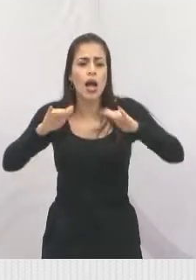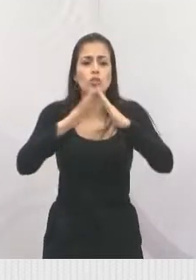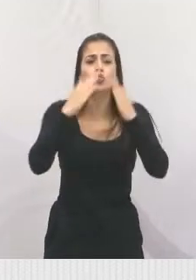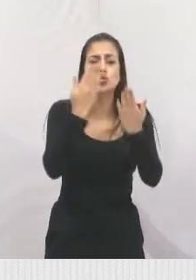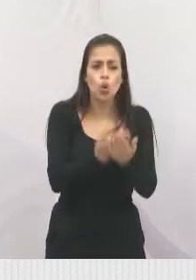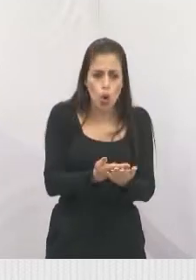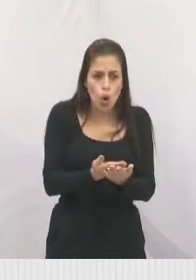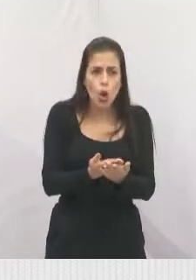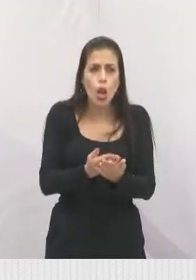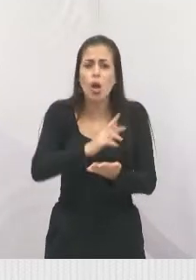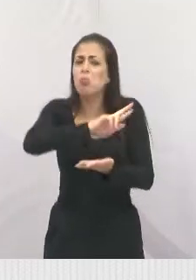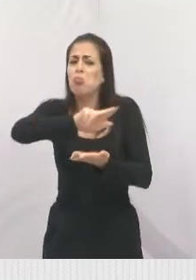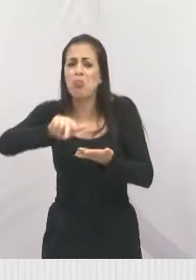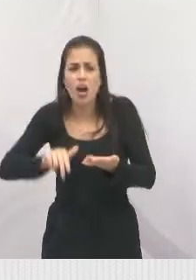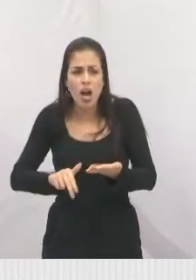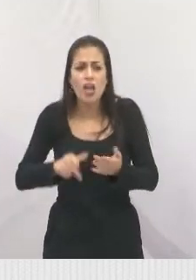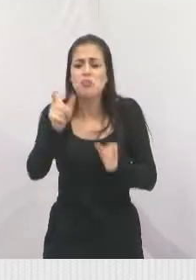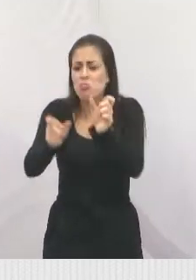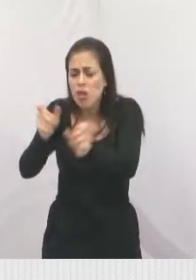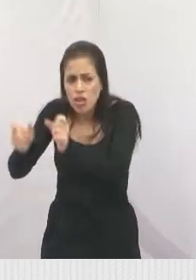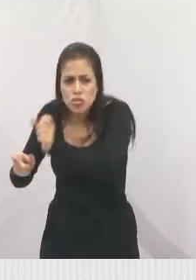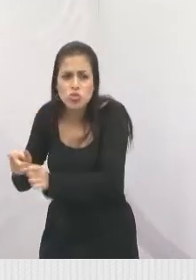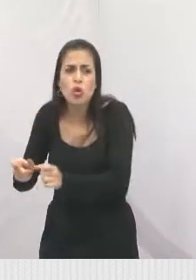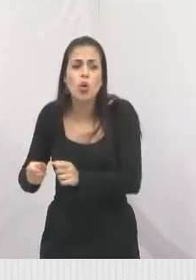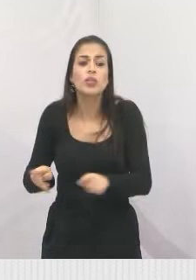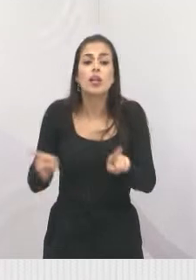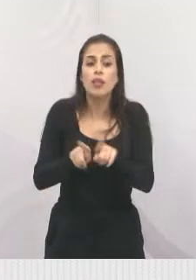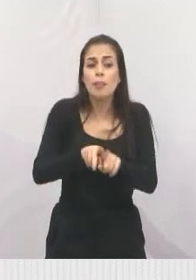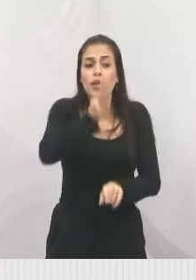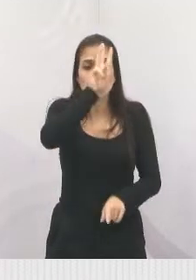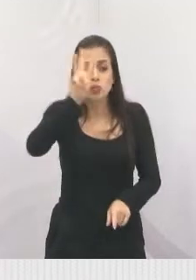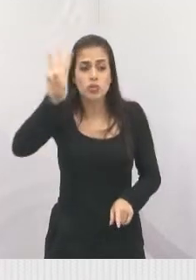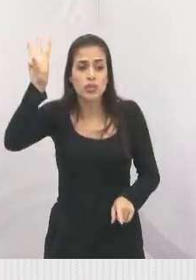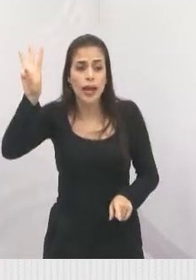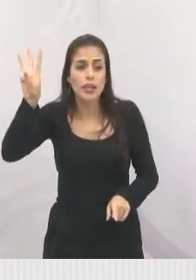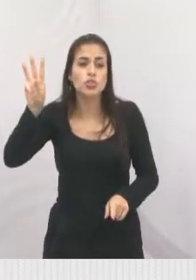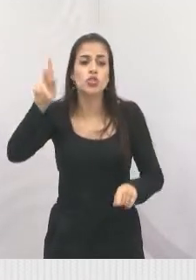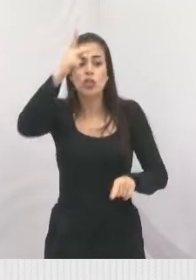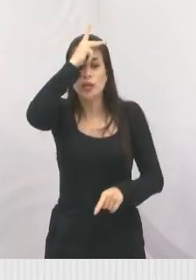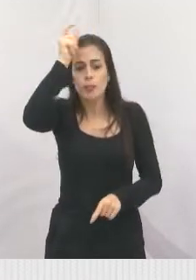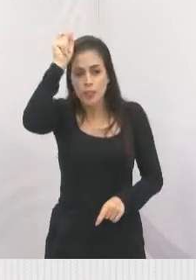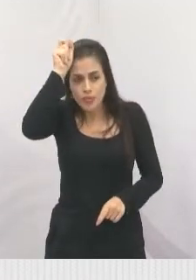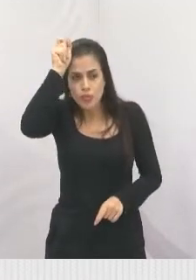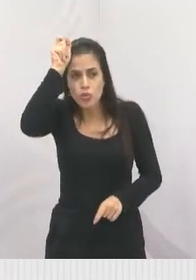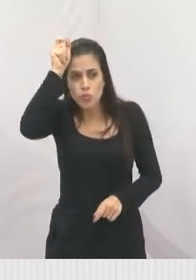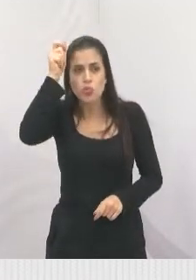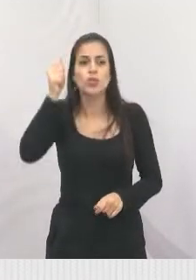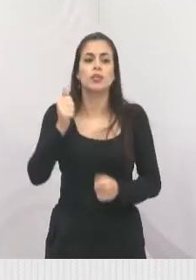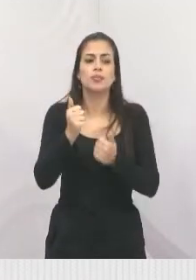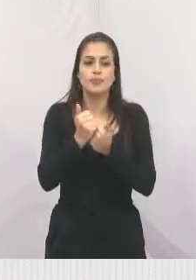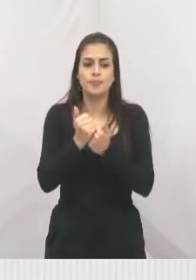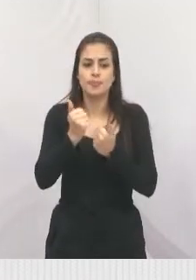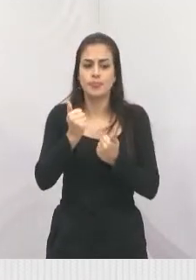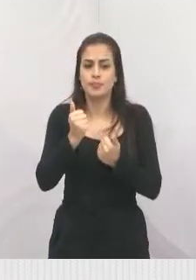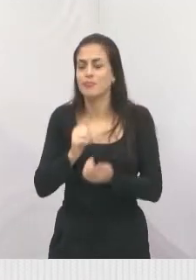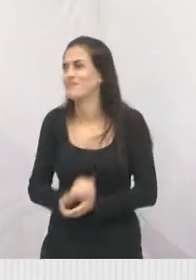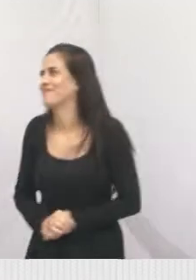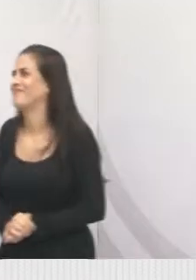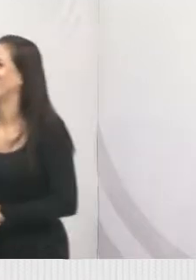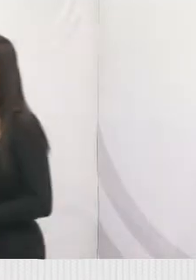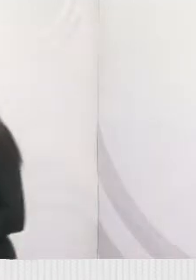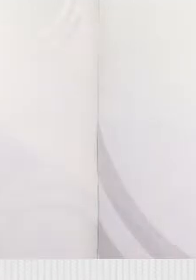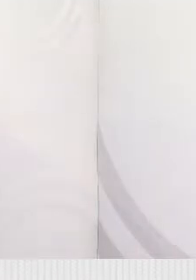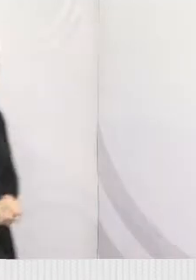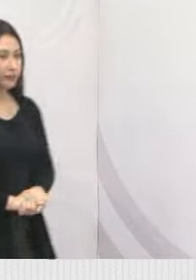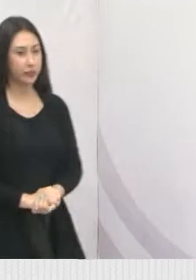escolas, para todas as pessoas, está no site da Prefeitura Municipal de Jacareí e também no